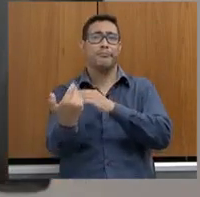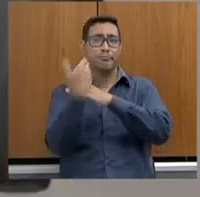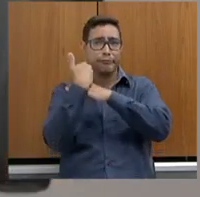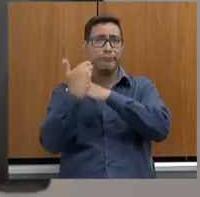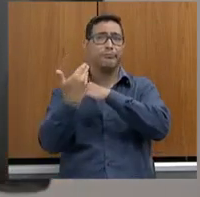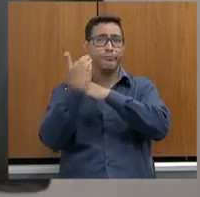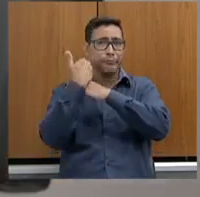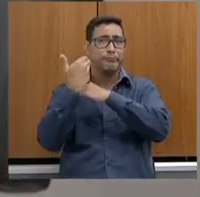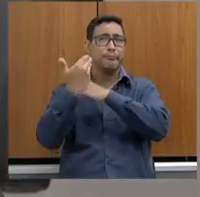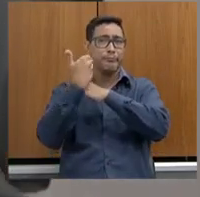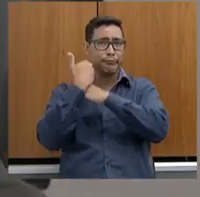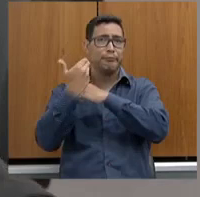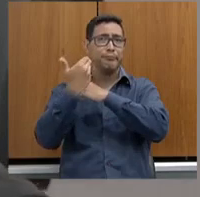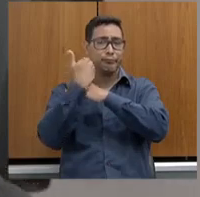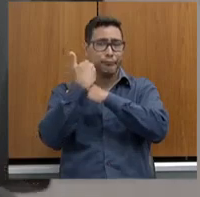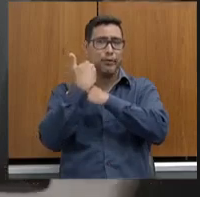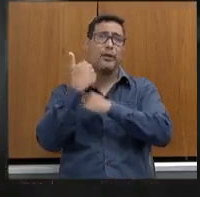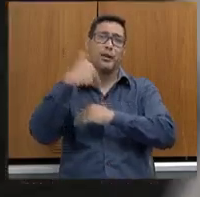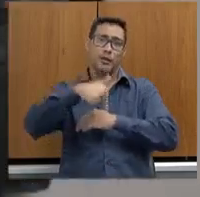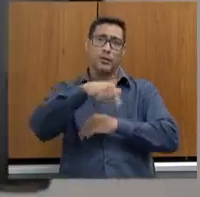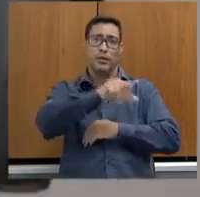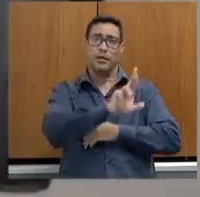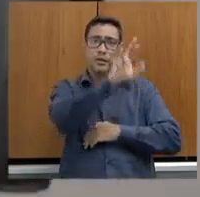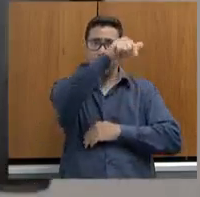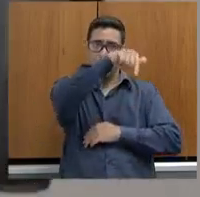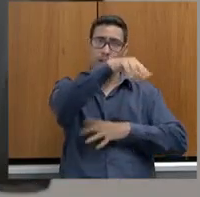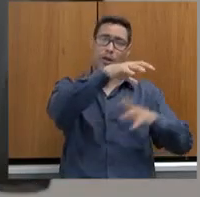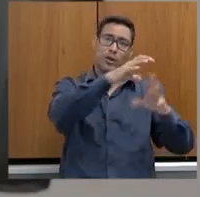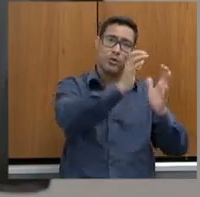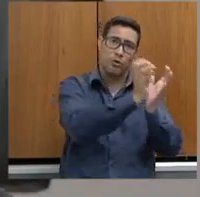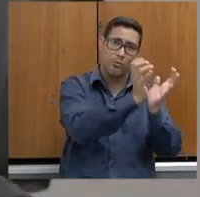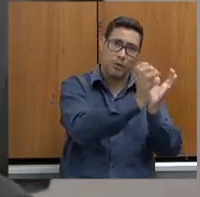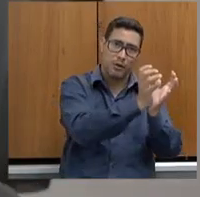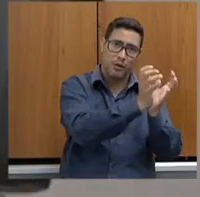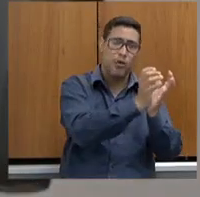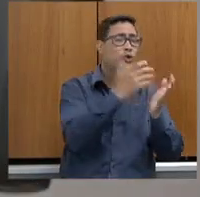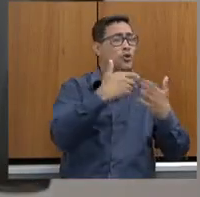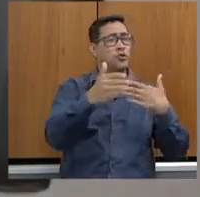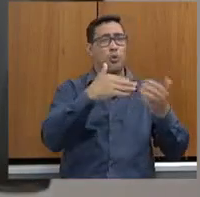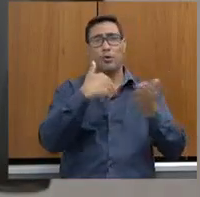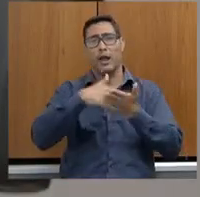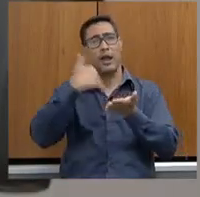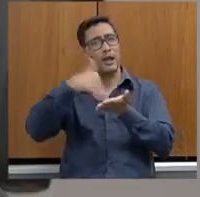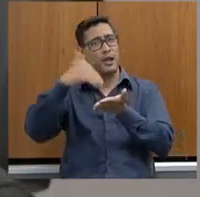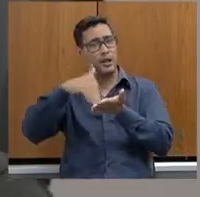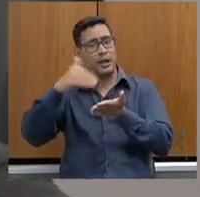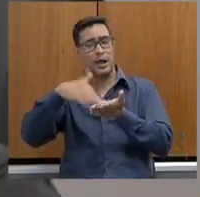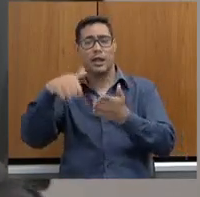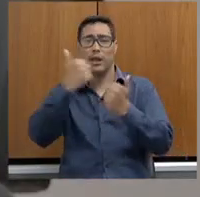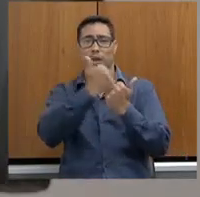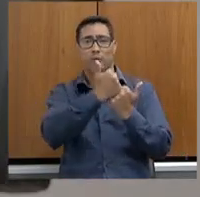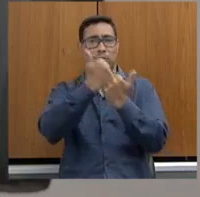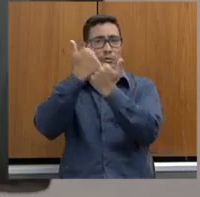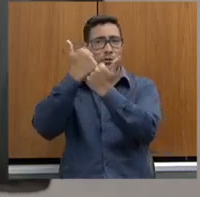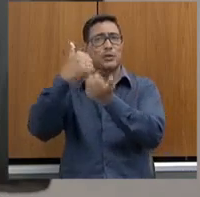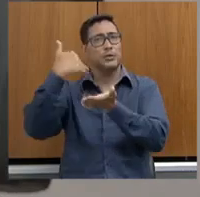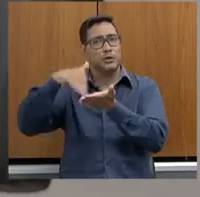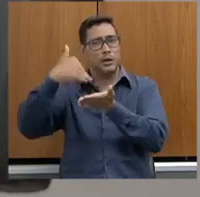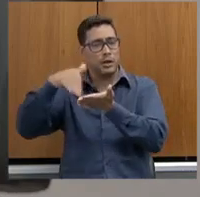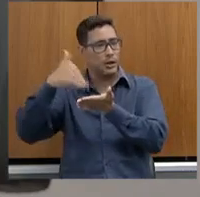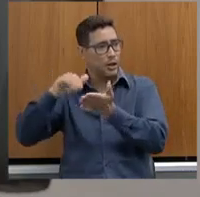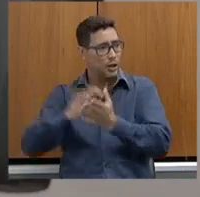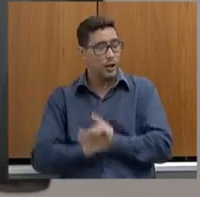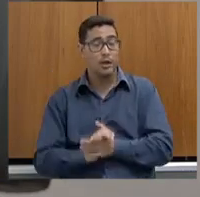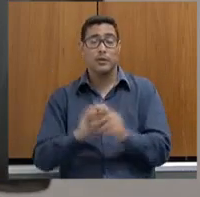aqui da comissão, e de qualquer secretaria, subsecretaria. Então, quando o senhor